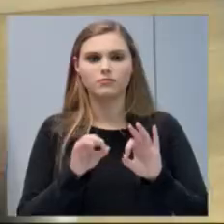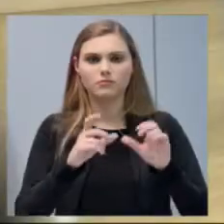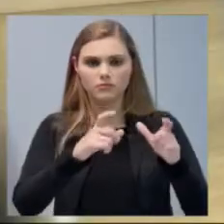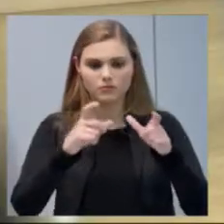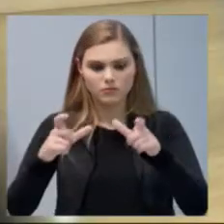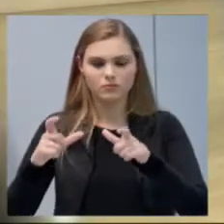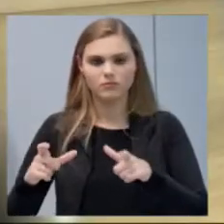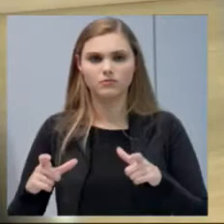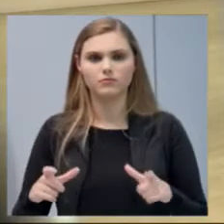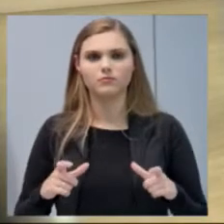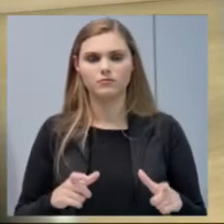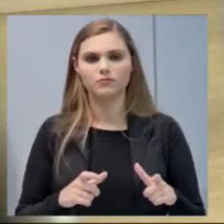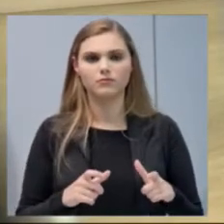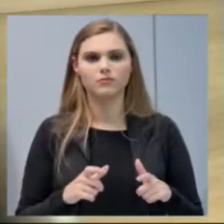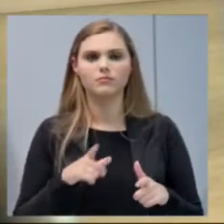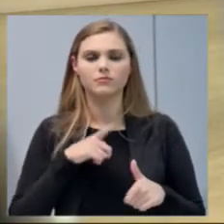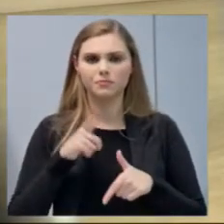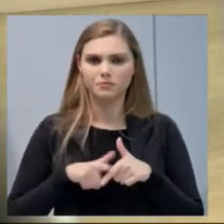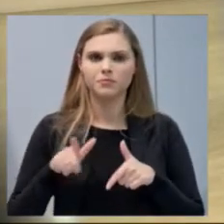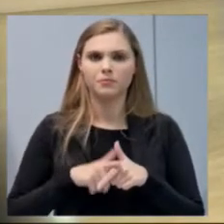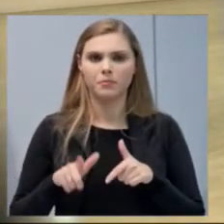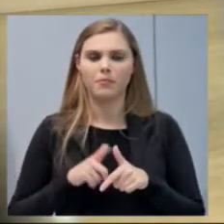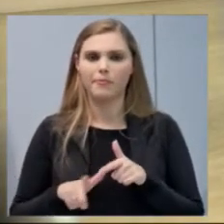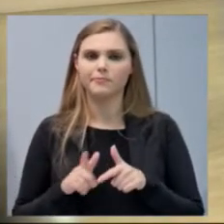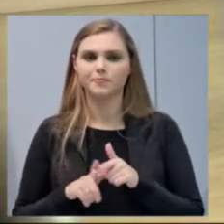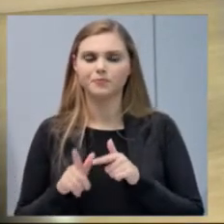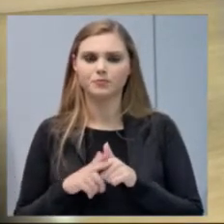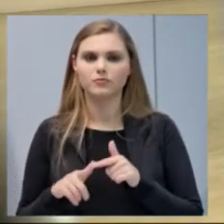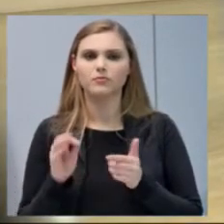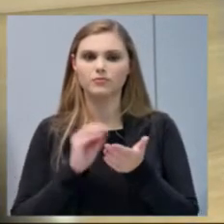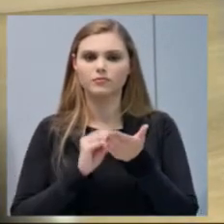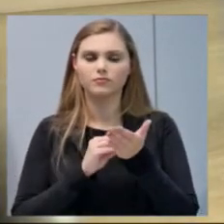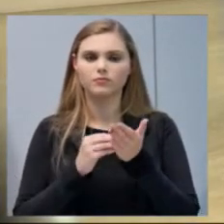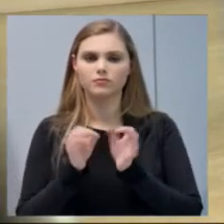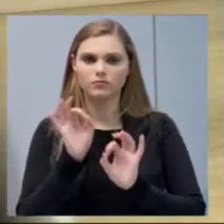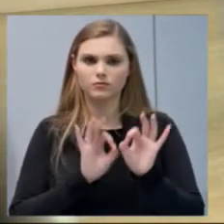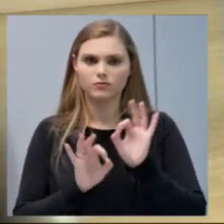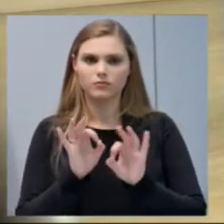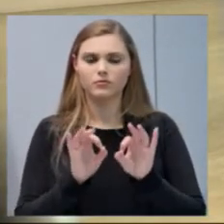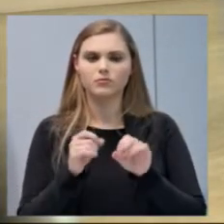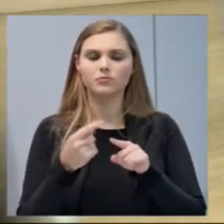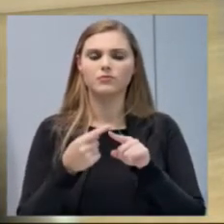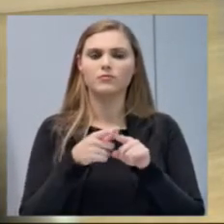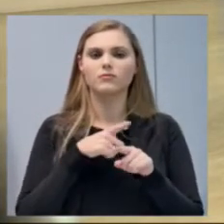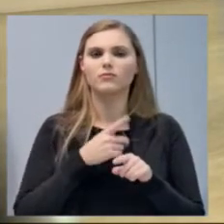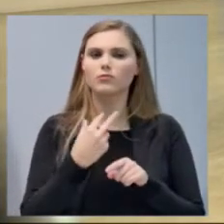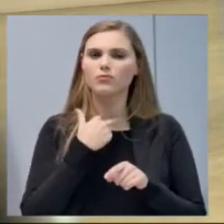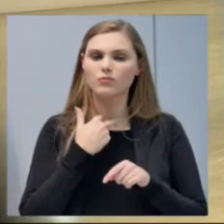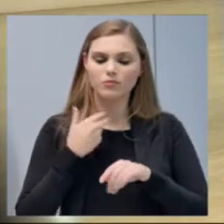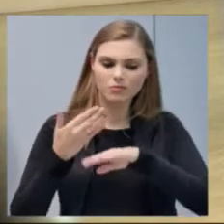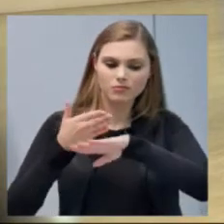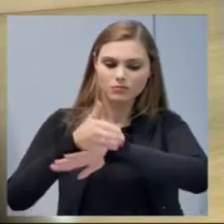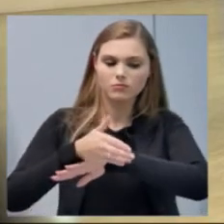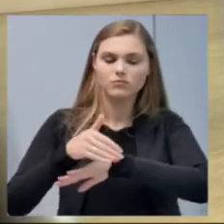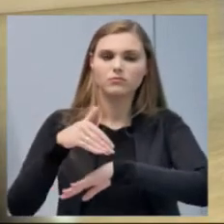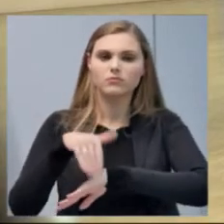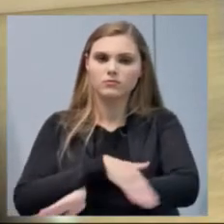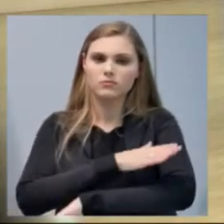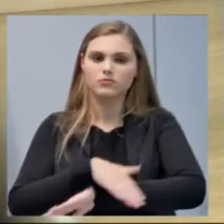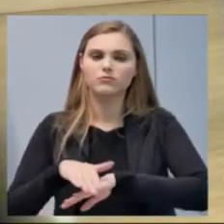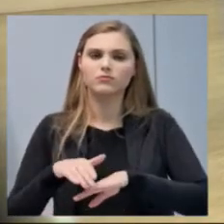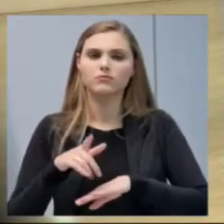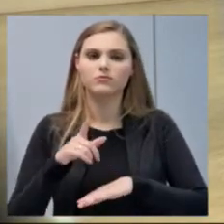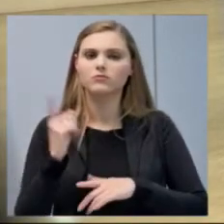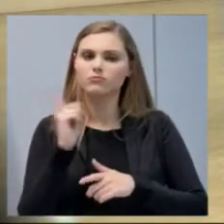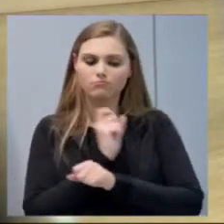irregularidades por parte de ocupações dentro das ruas que acabam impedindo aí